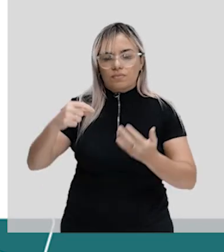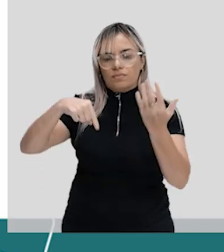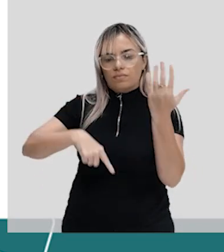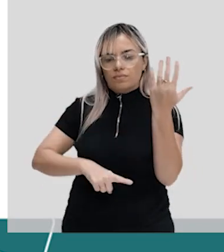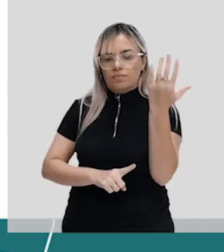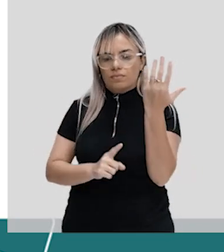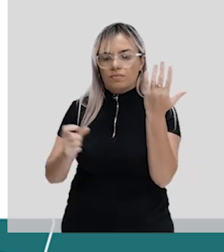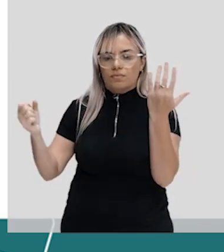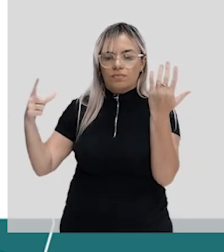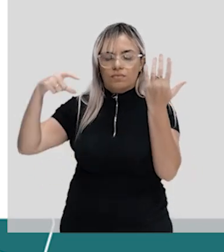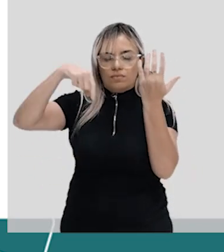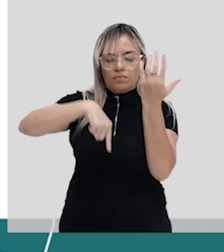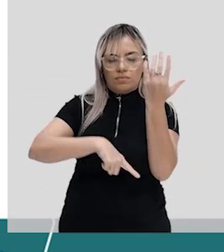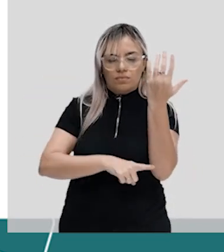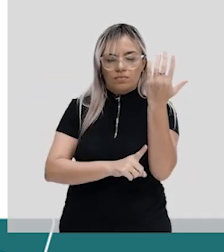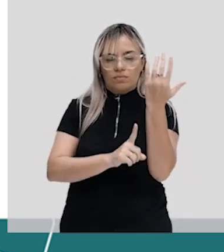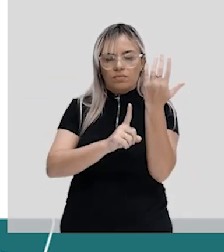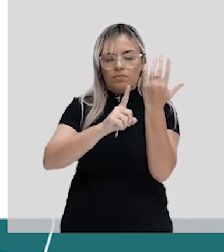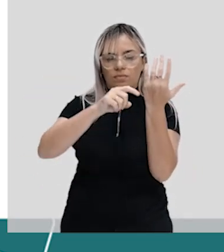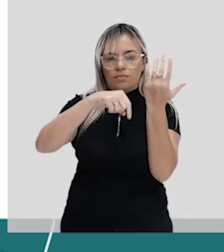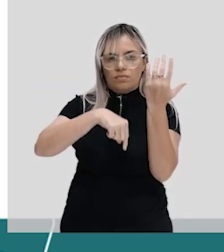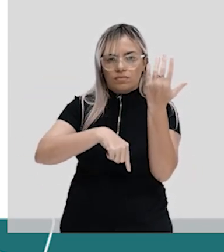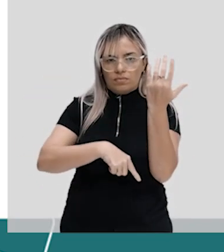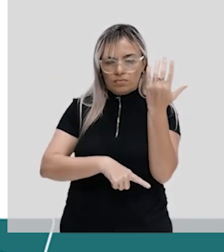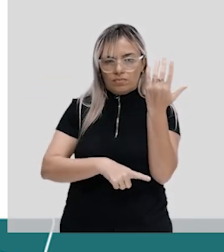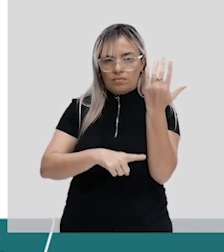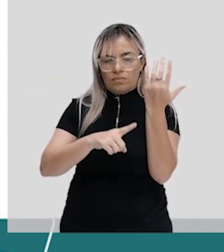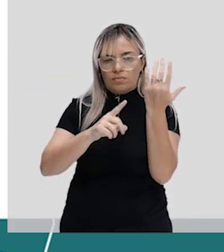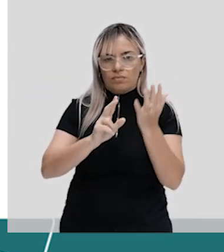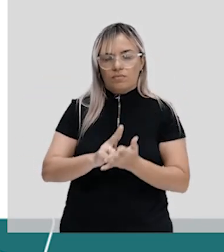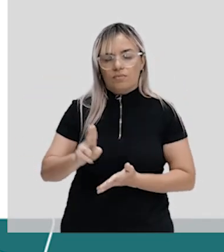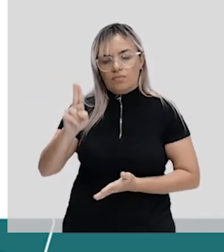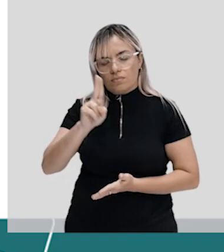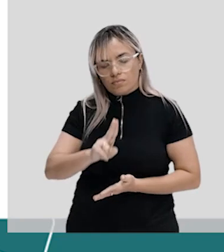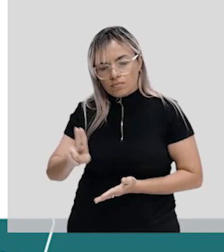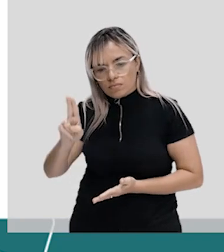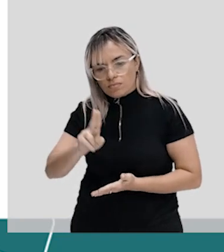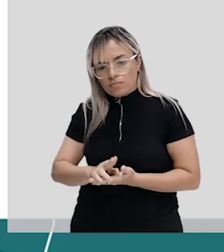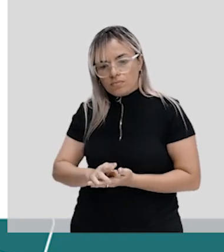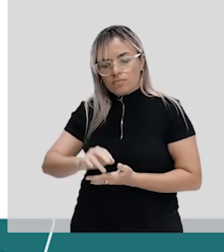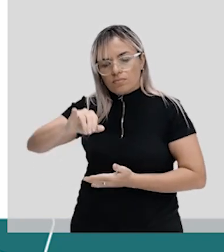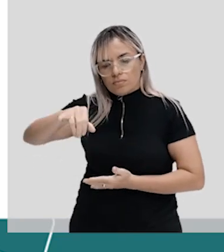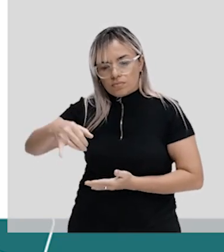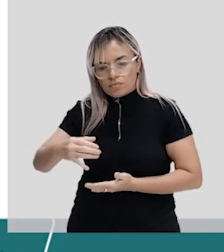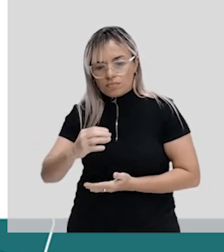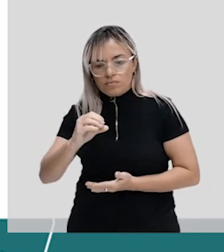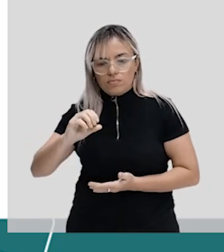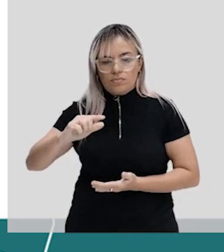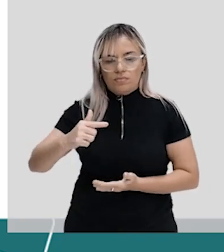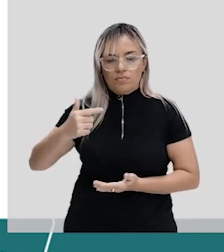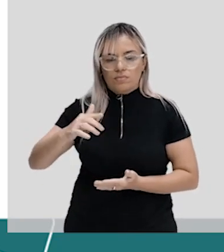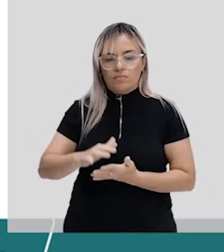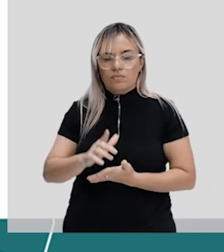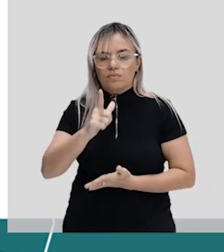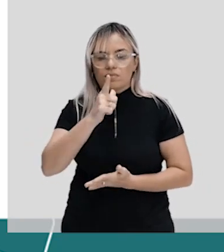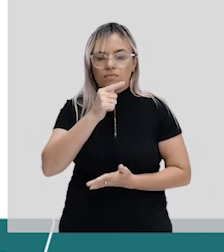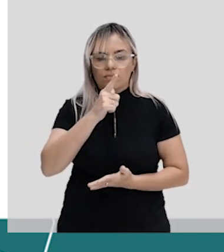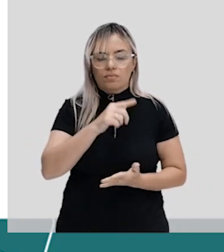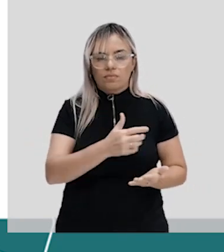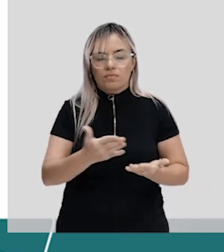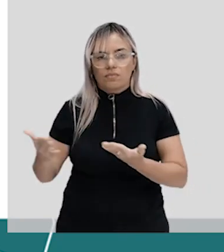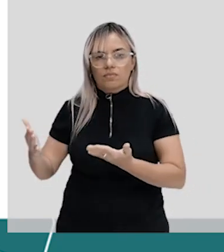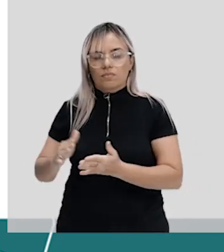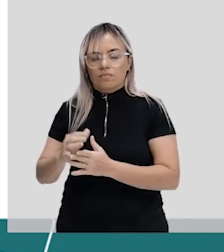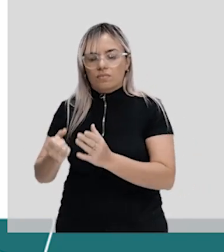isso, como eu já falei para vocês. É um mecanismo em que se aproveita o gás carbônico, aproveita a água para produzir